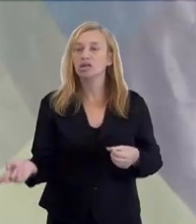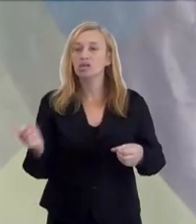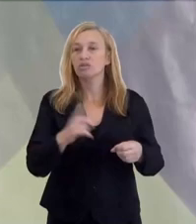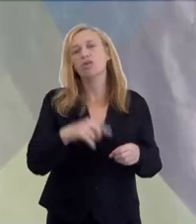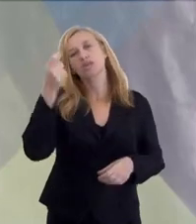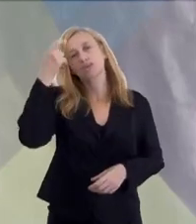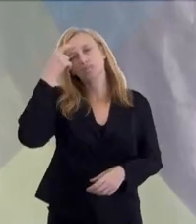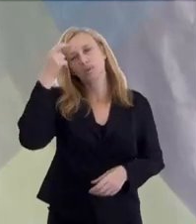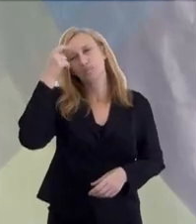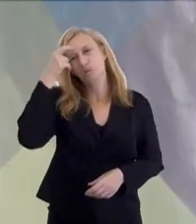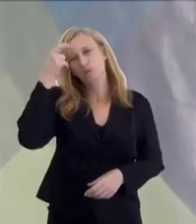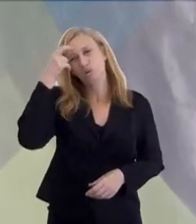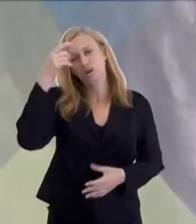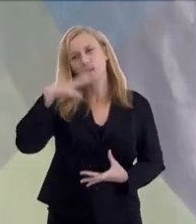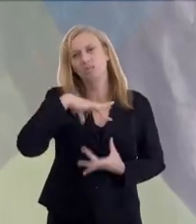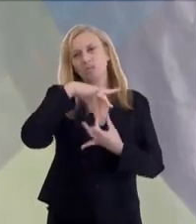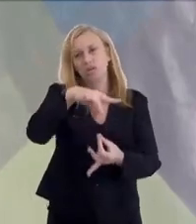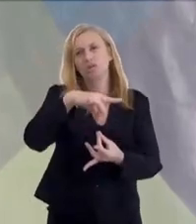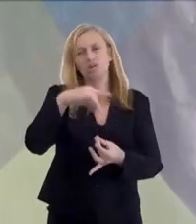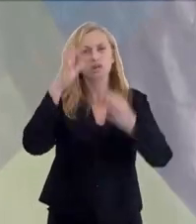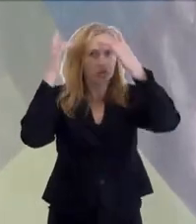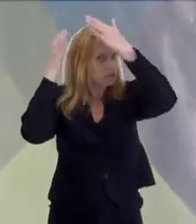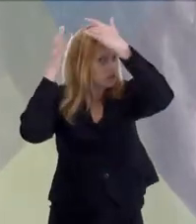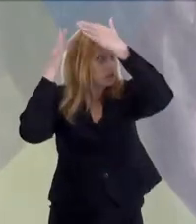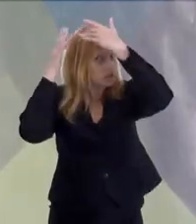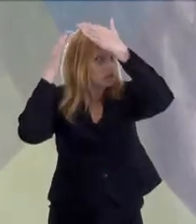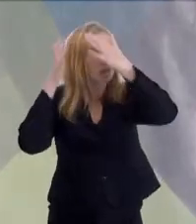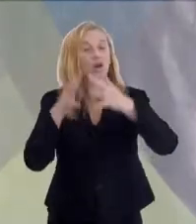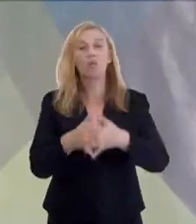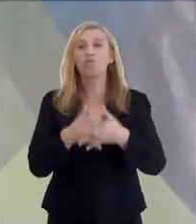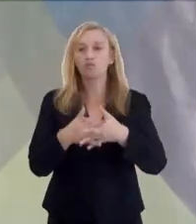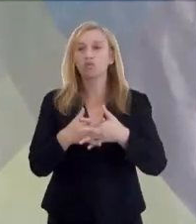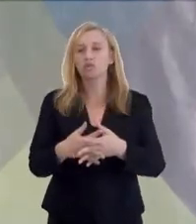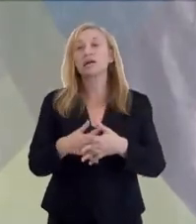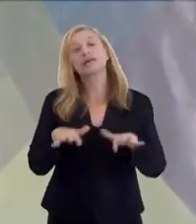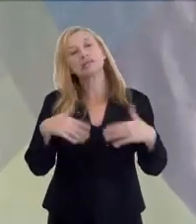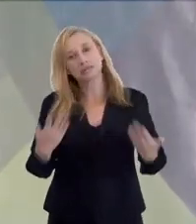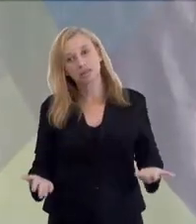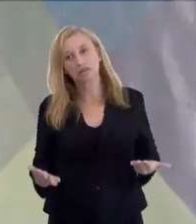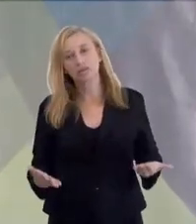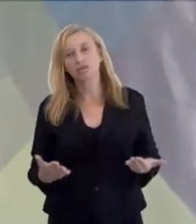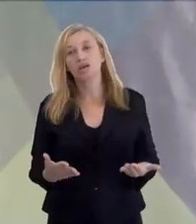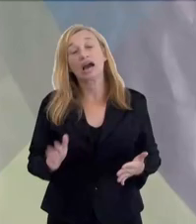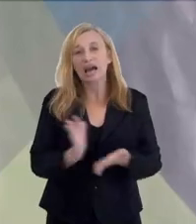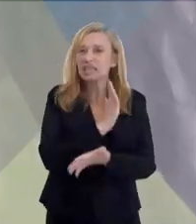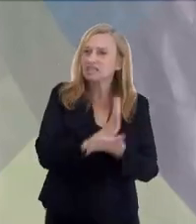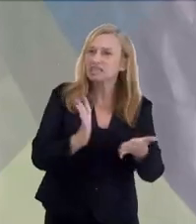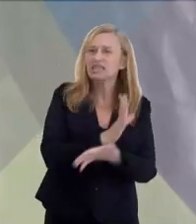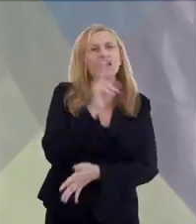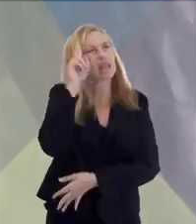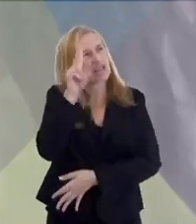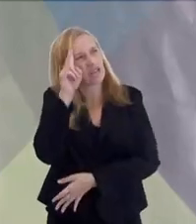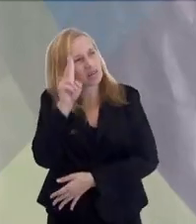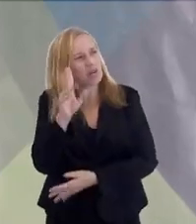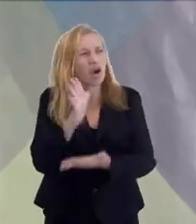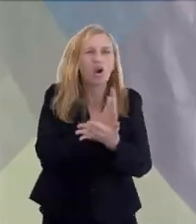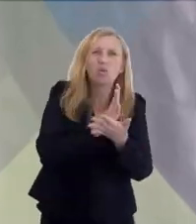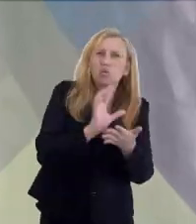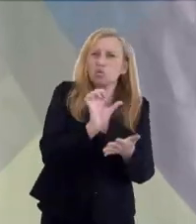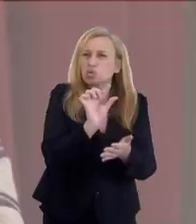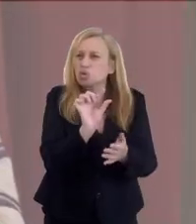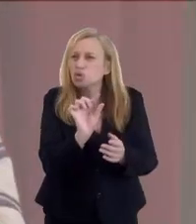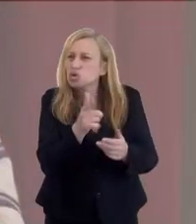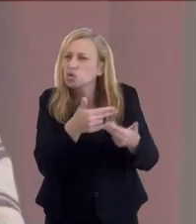memória, da mente, do espírito para o cérebro, ela é complicada. Então, gente, às vezes, lembra uma cena.